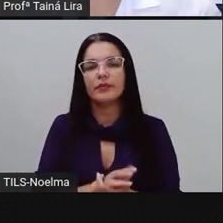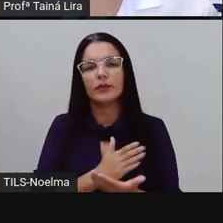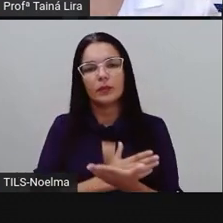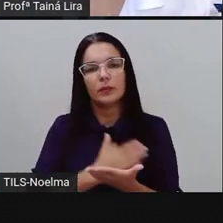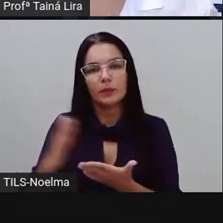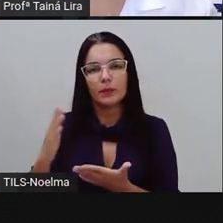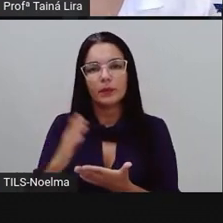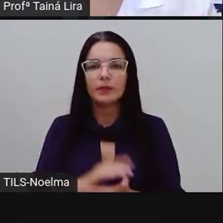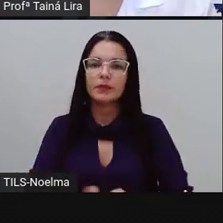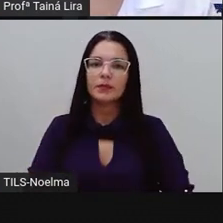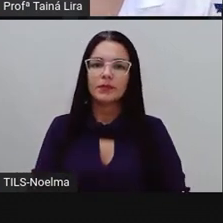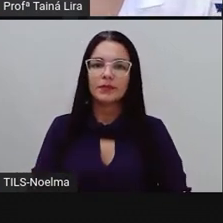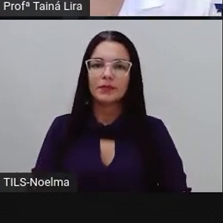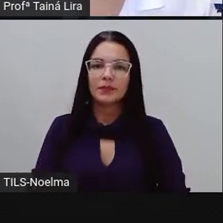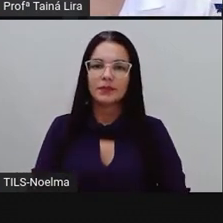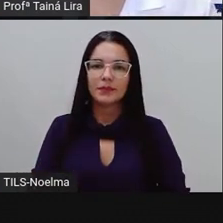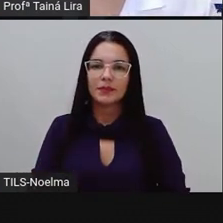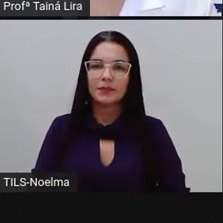continuidade, tá bom?